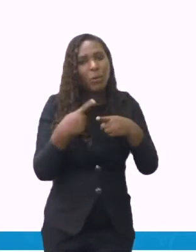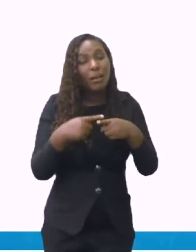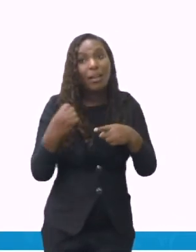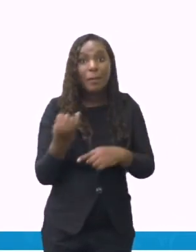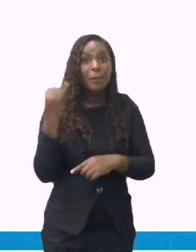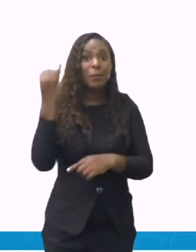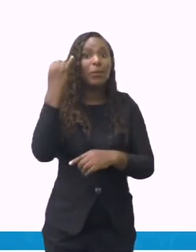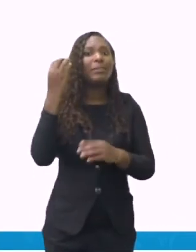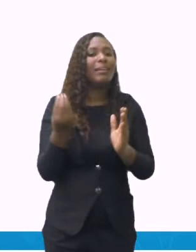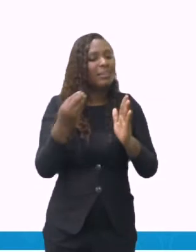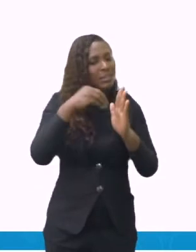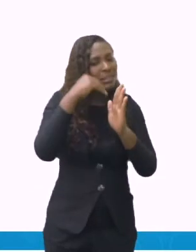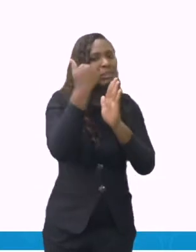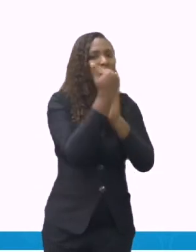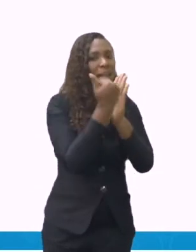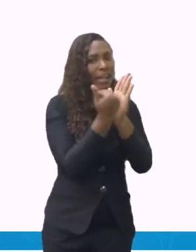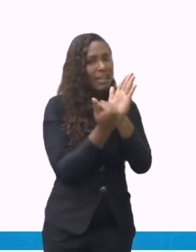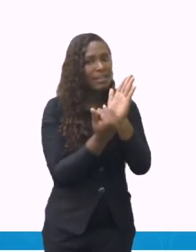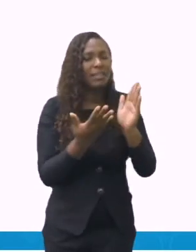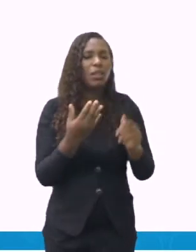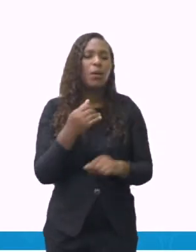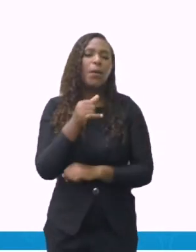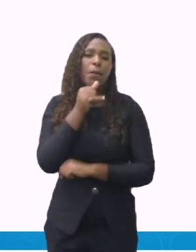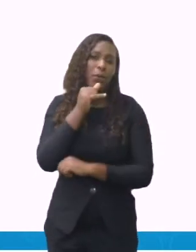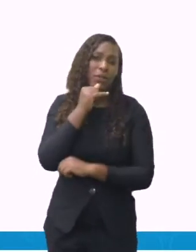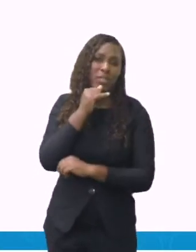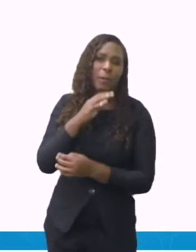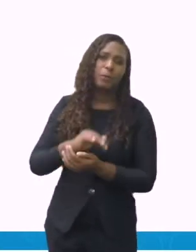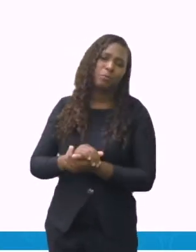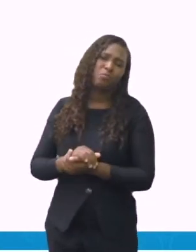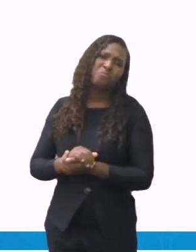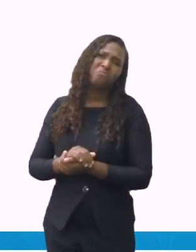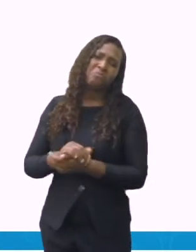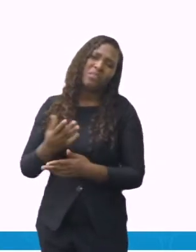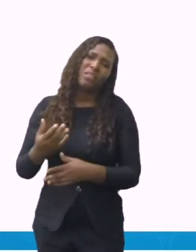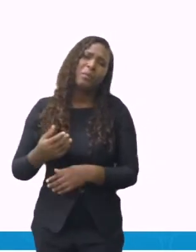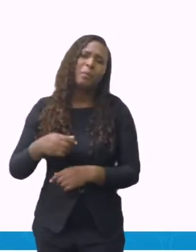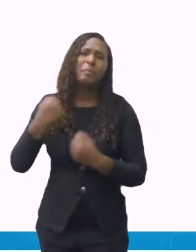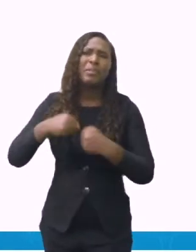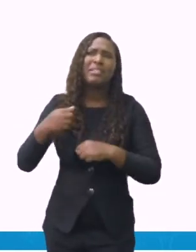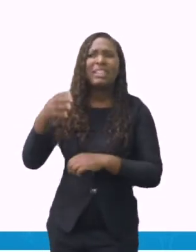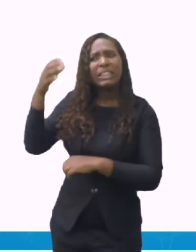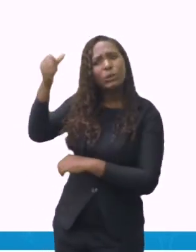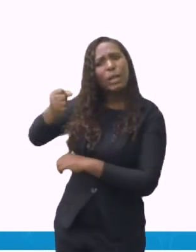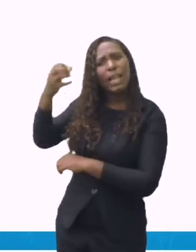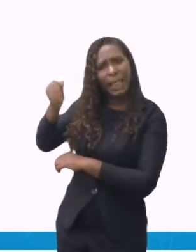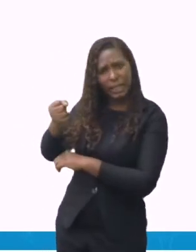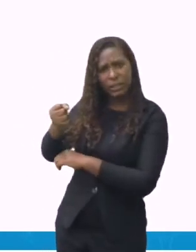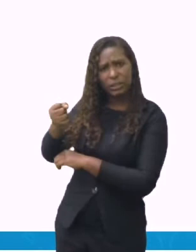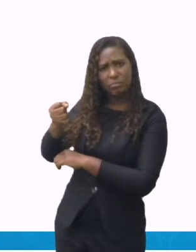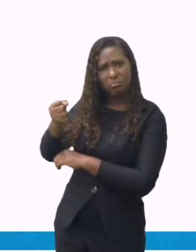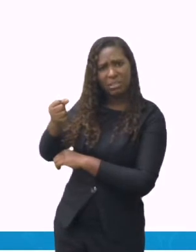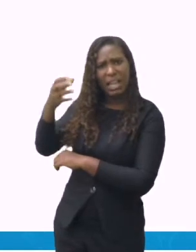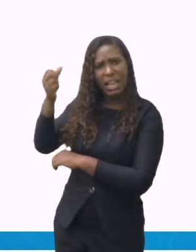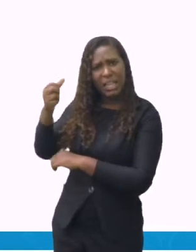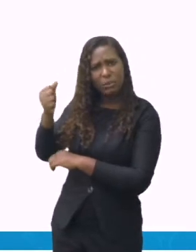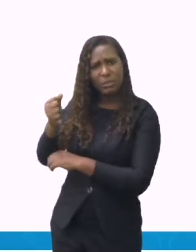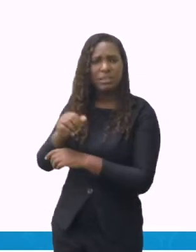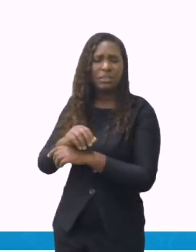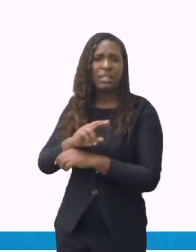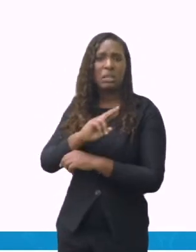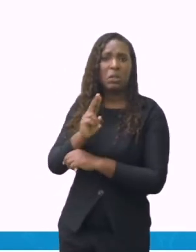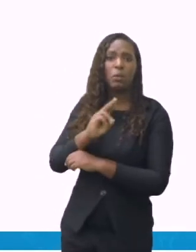exemplo, eu preciso de um leite condensado. De um leite. Ele precisa estar condensado? Ele precisa de estar